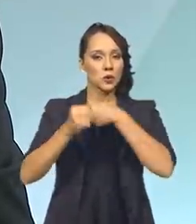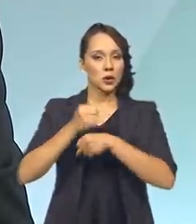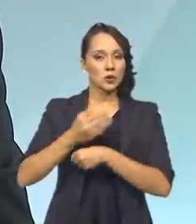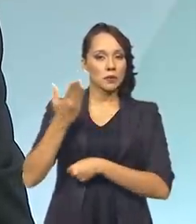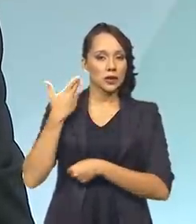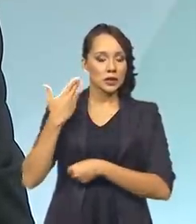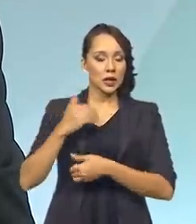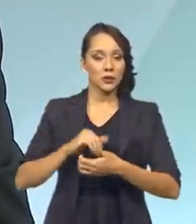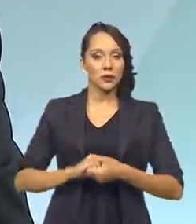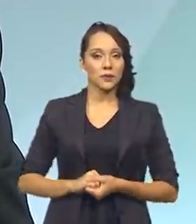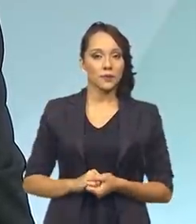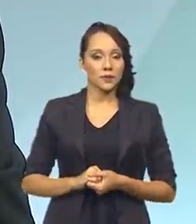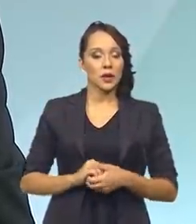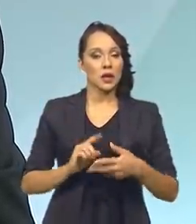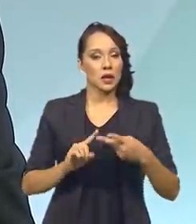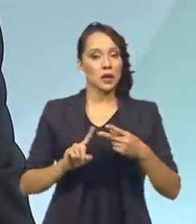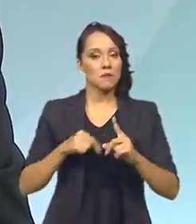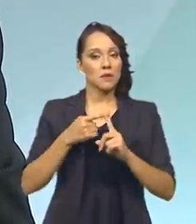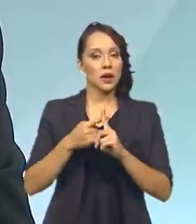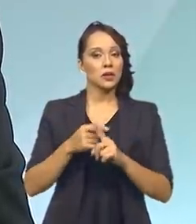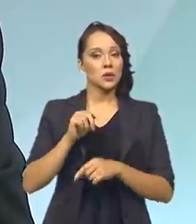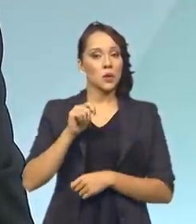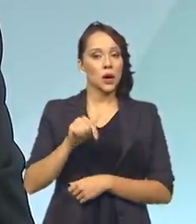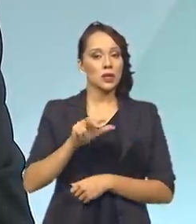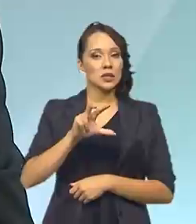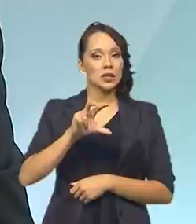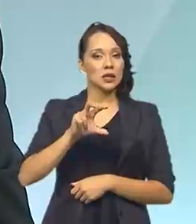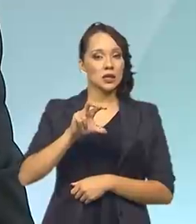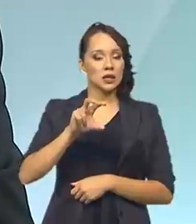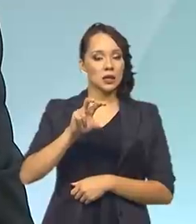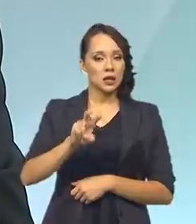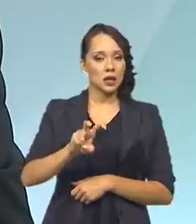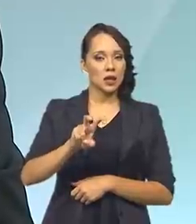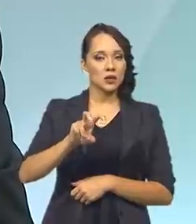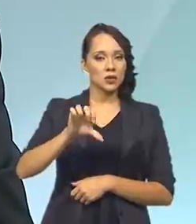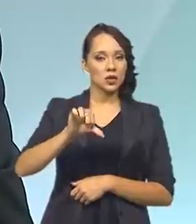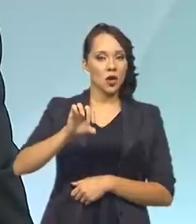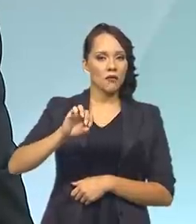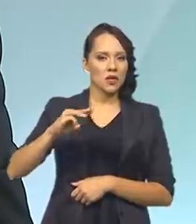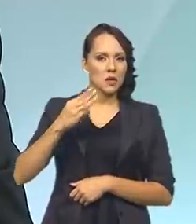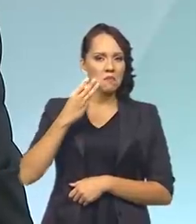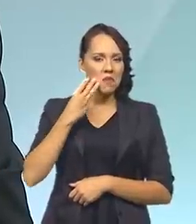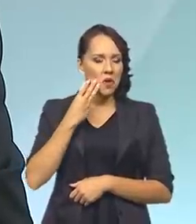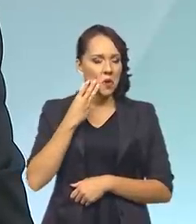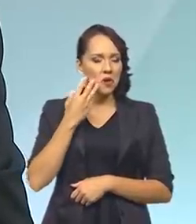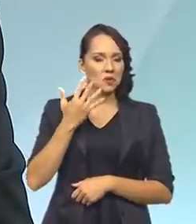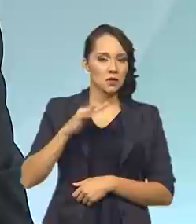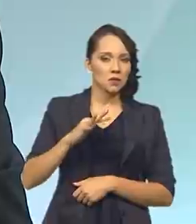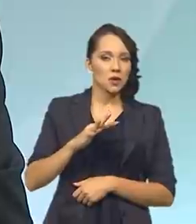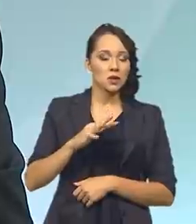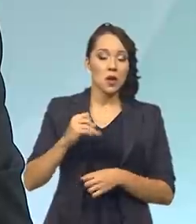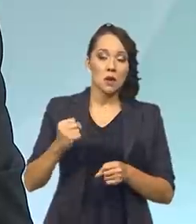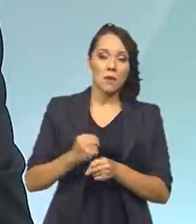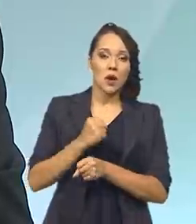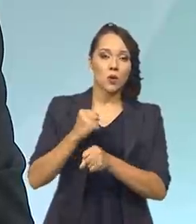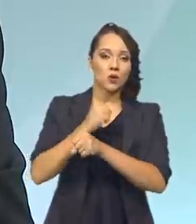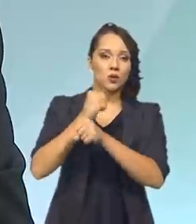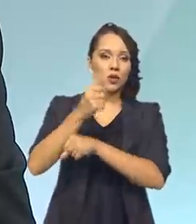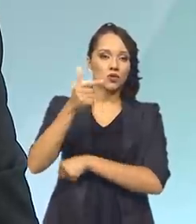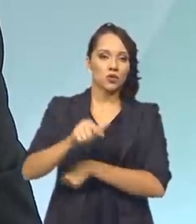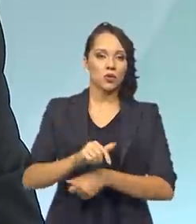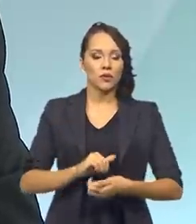a resposta e mais quase 500 milhões, 490 milhões, aproximadamente 180 milhões para a reconstrução.